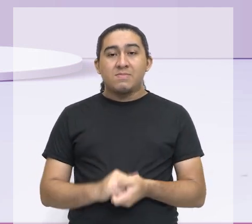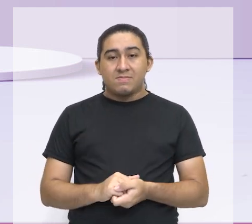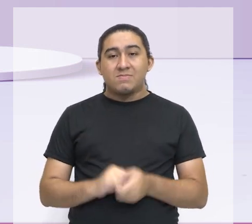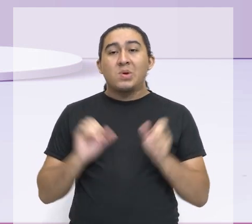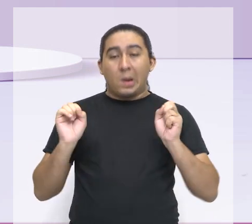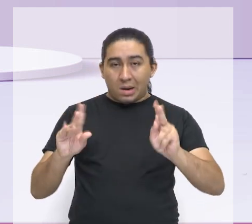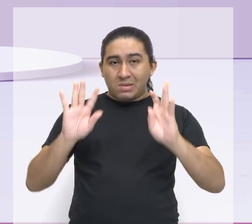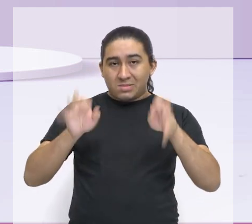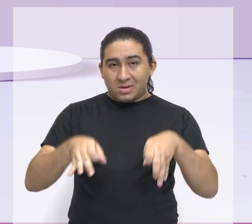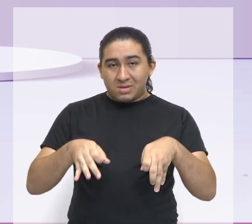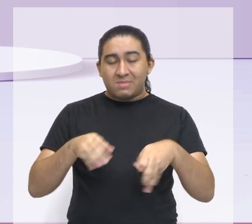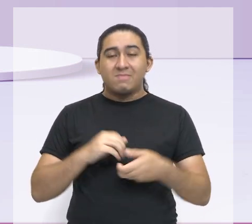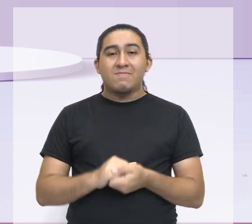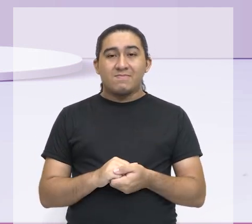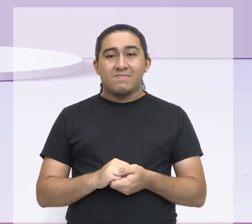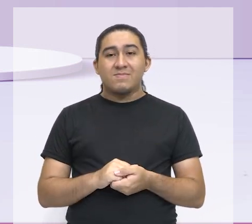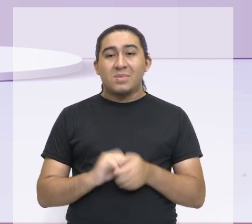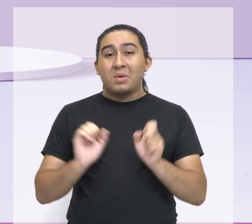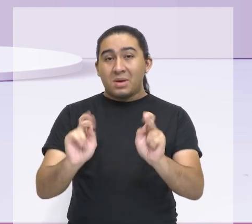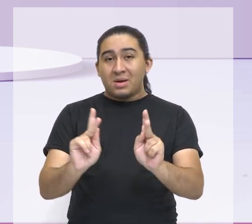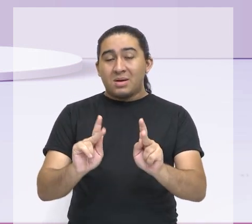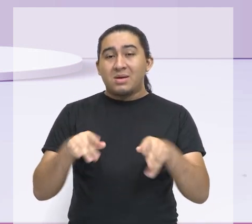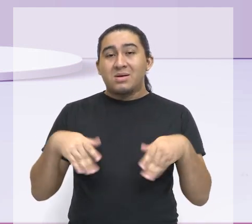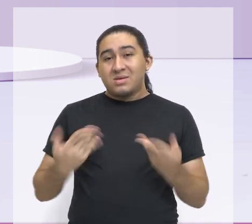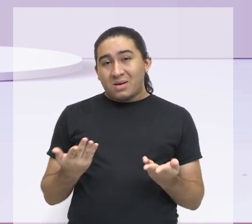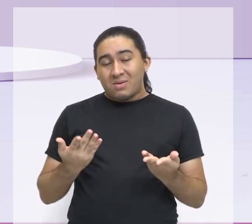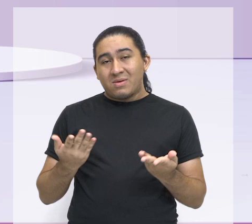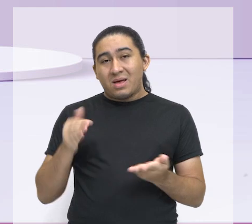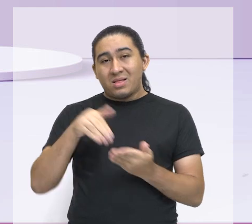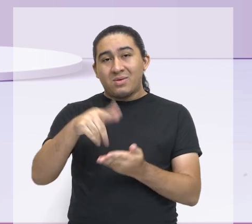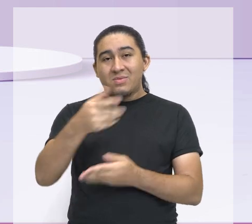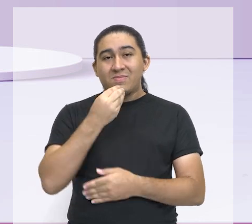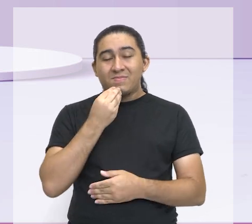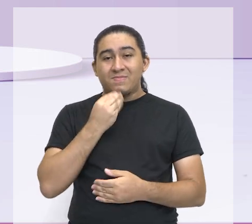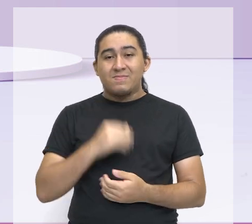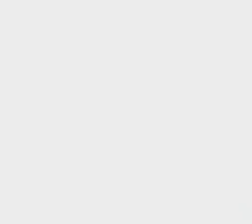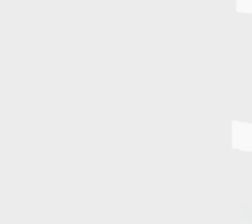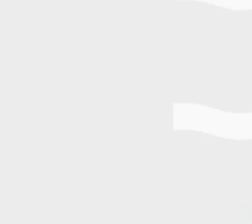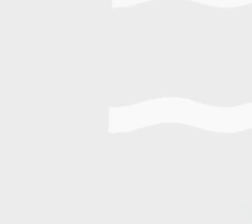Tá certo, pessoal? Beleza? Até a próxima!